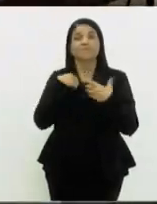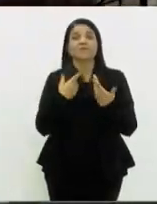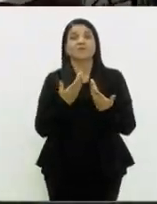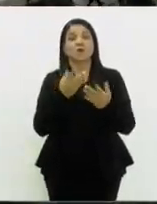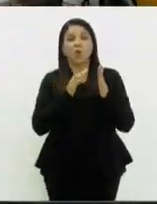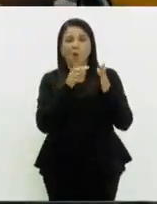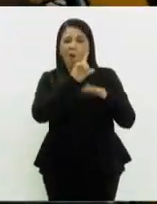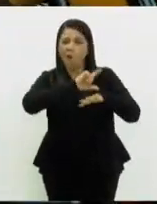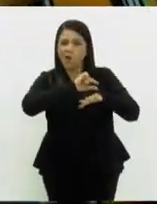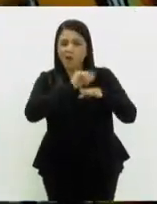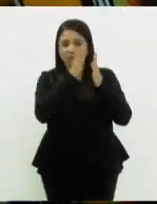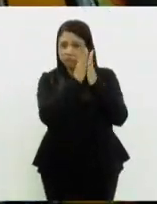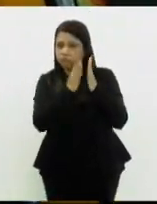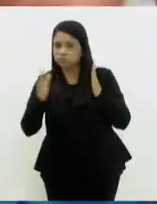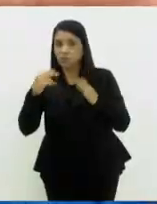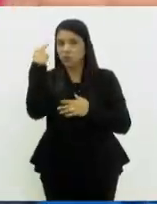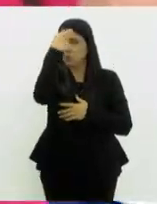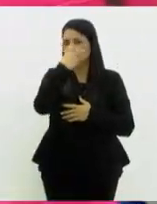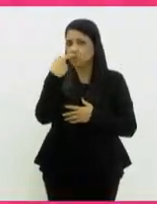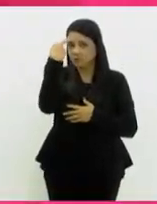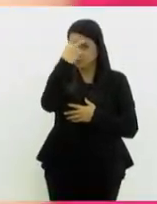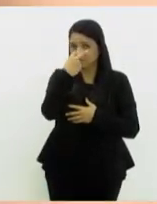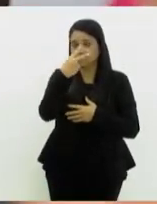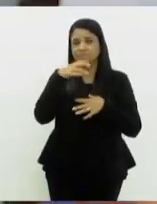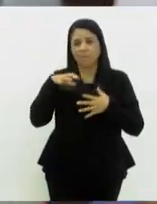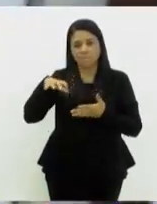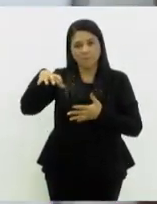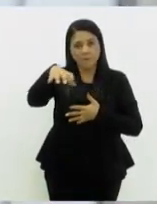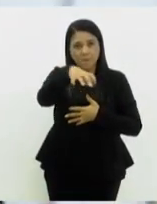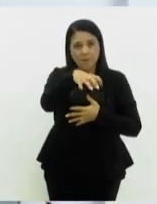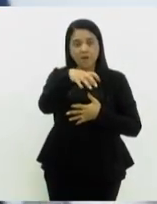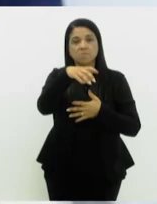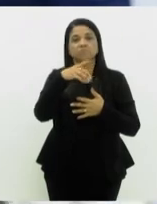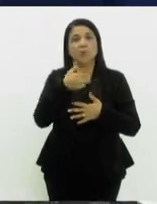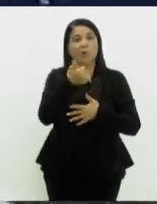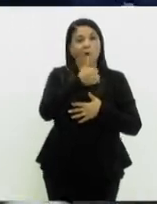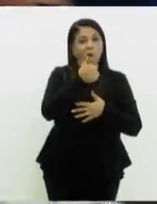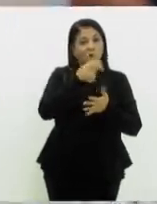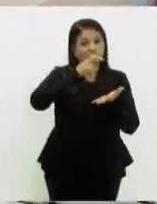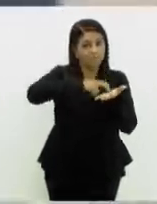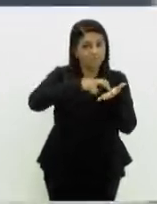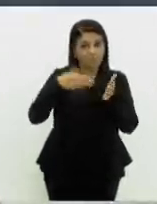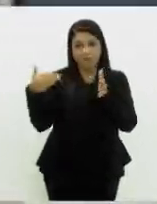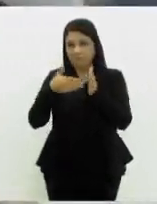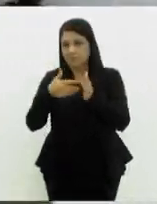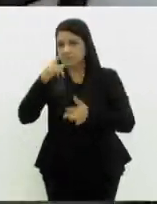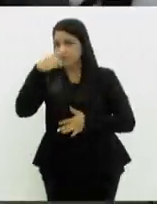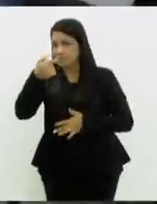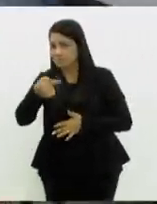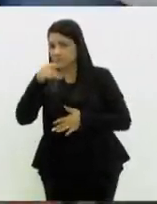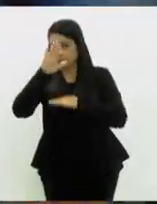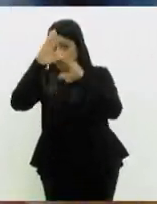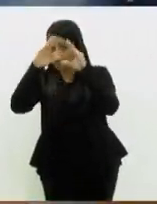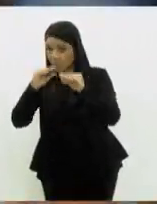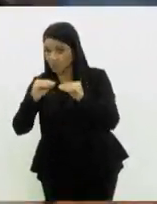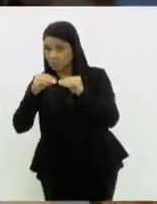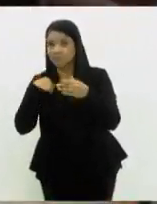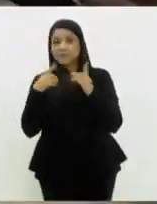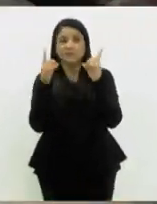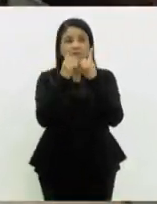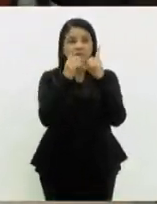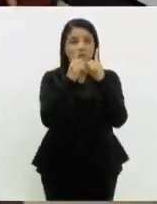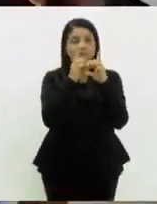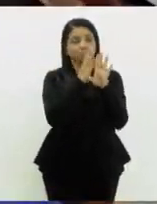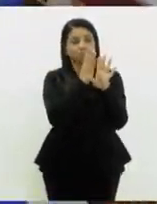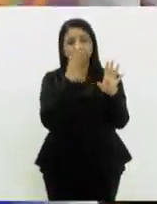horário ampliado de atendimento em duas horas, com zonas eleitorais funcionando das 11 da manhã às 7 da noite. O atendimento é feito